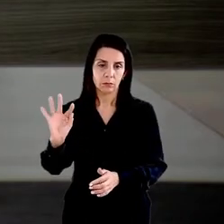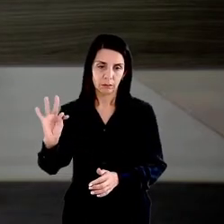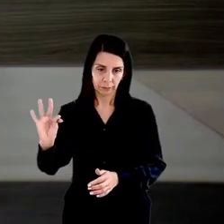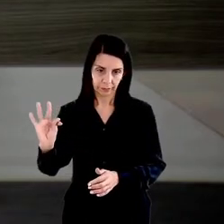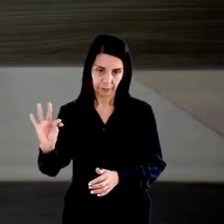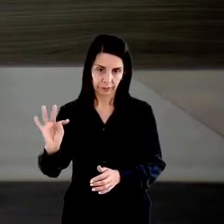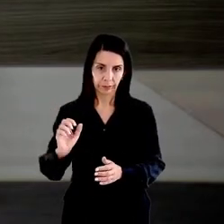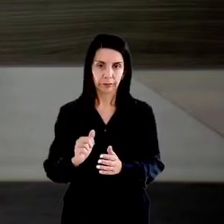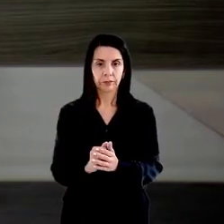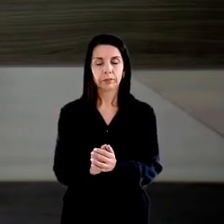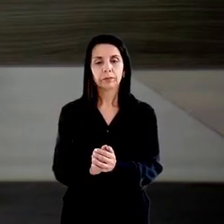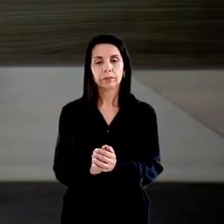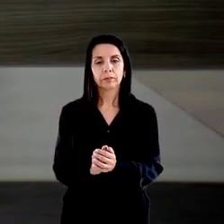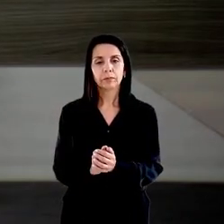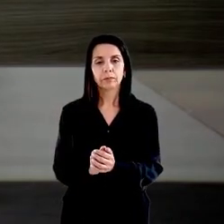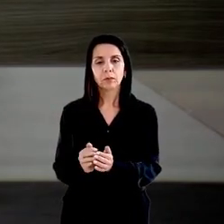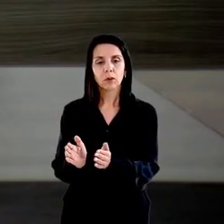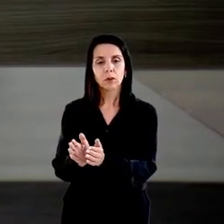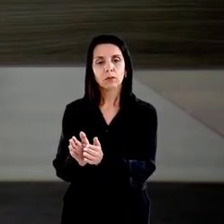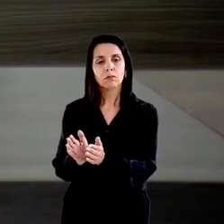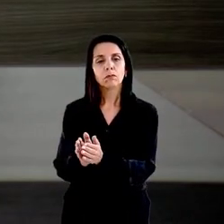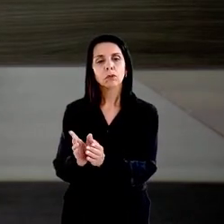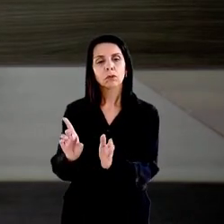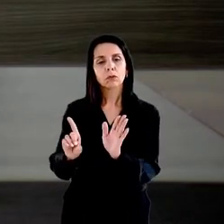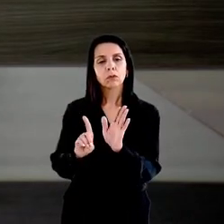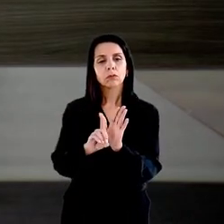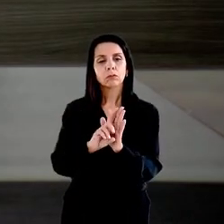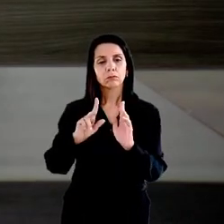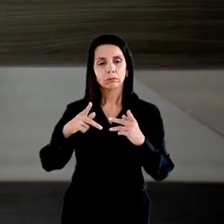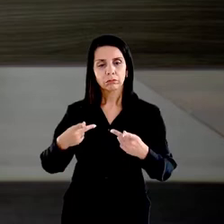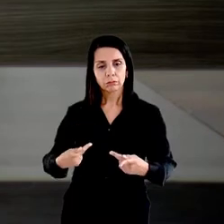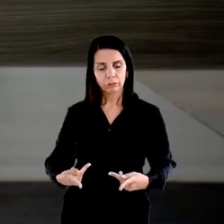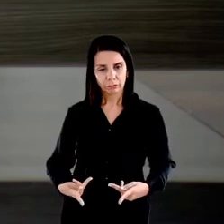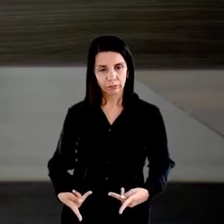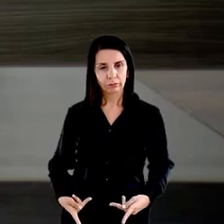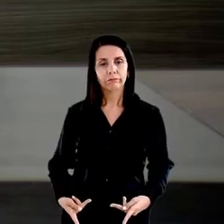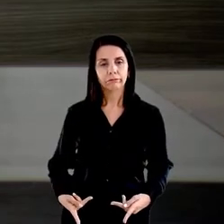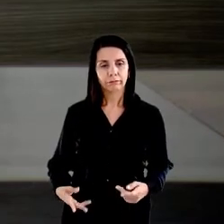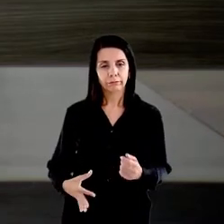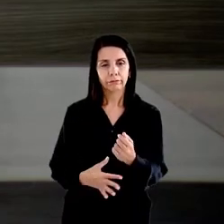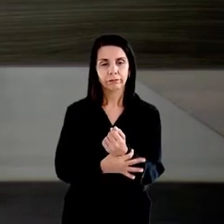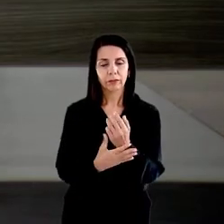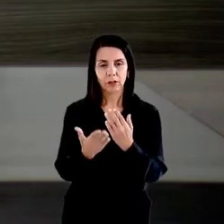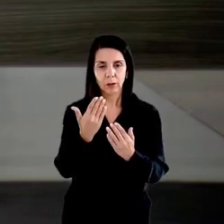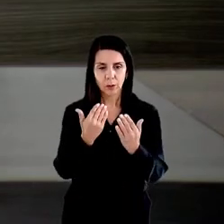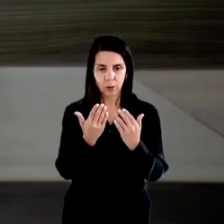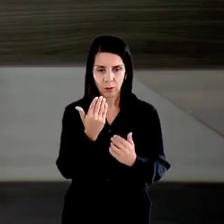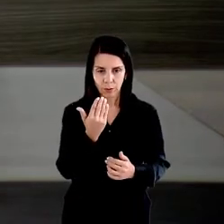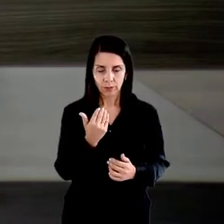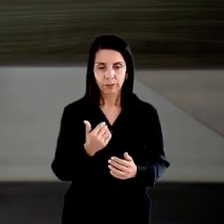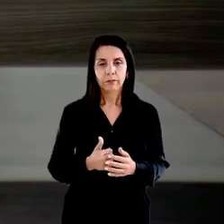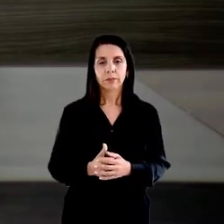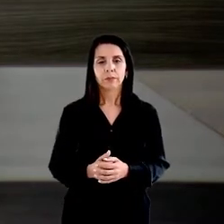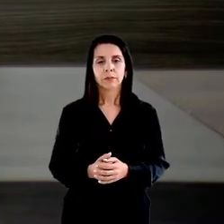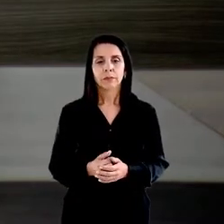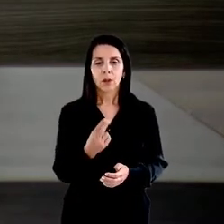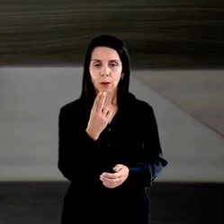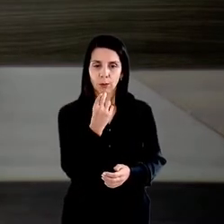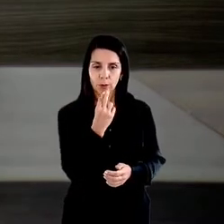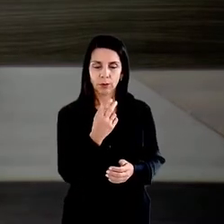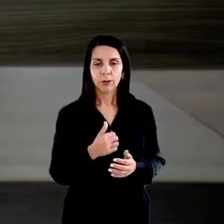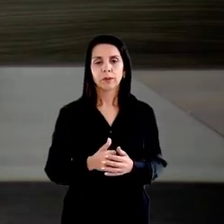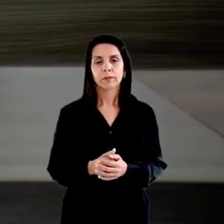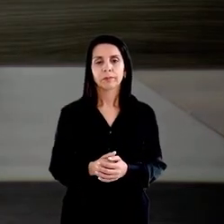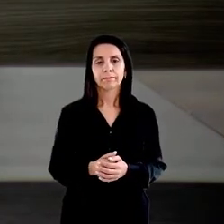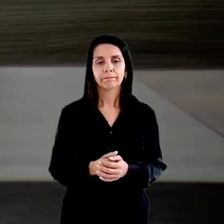Direitos Humanos e Segurança Alimentar e Nutricional, o núcleo Josué de Castro. E, desse